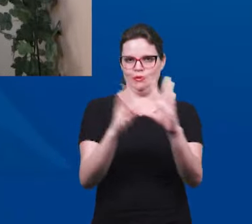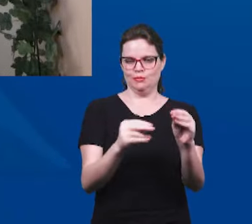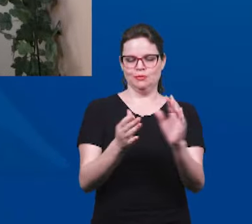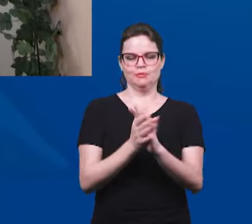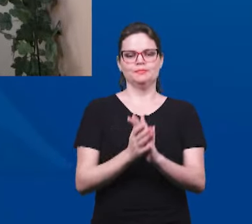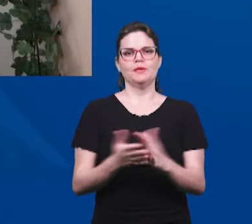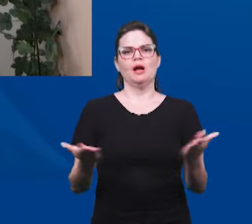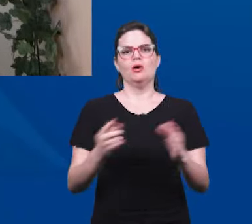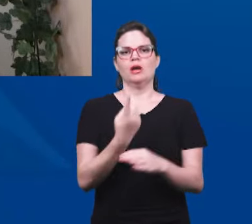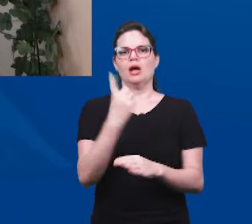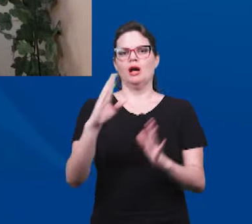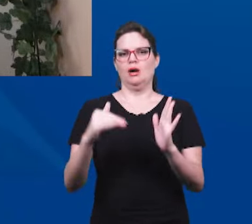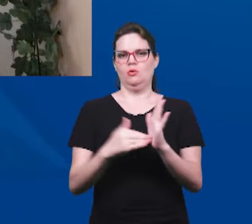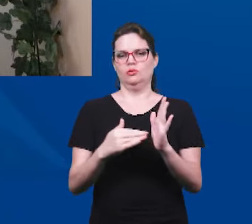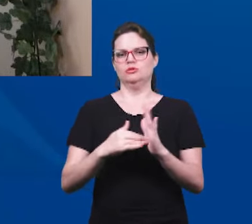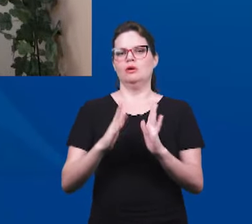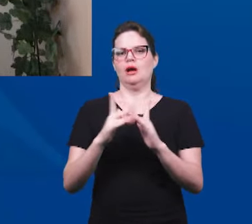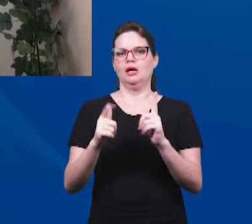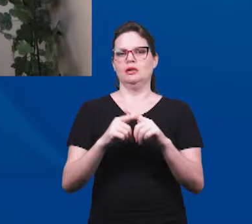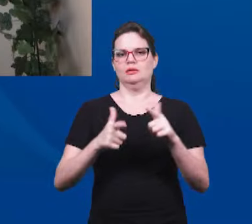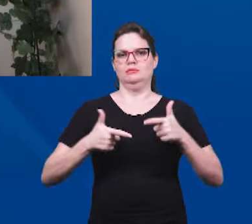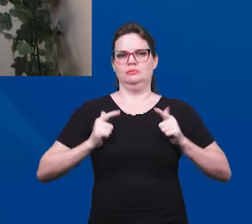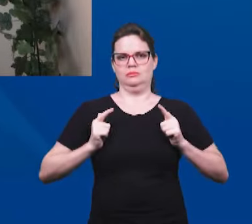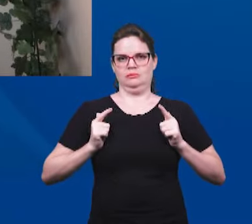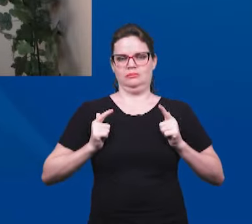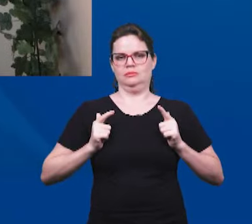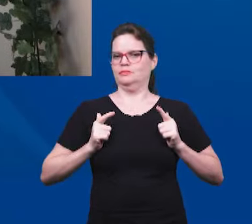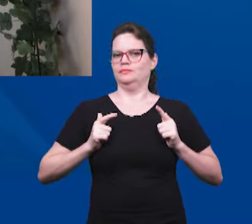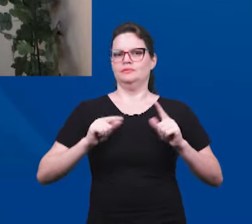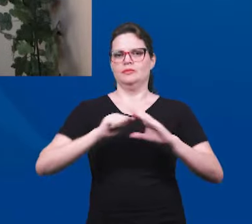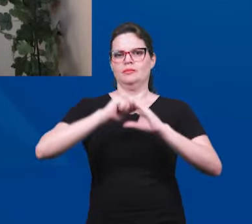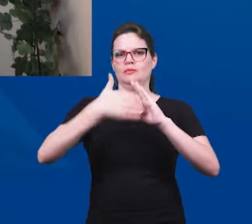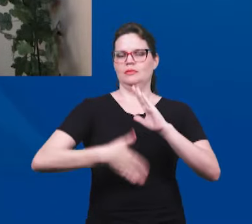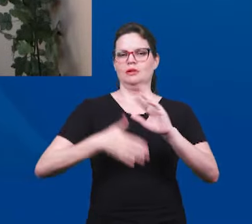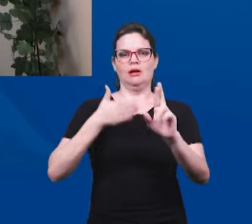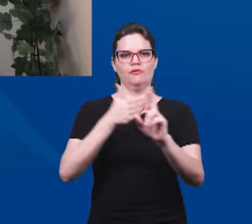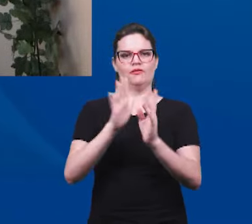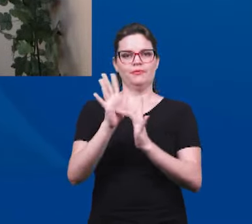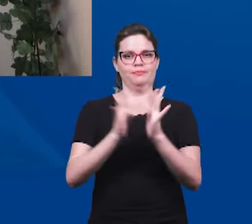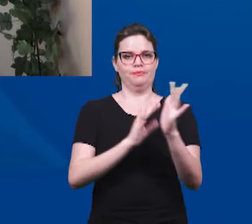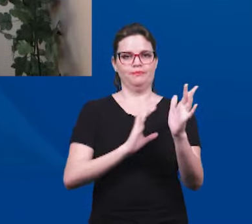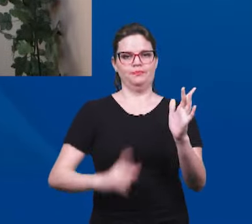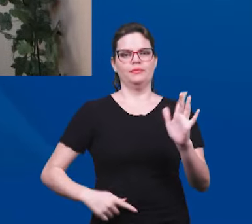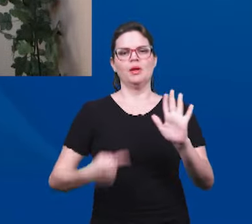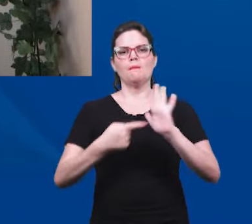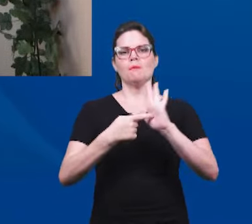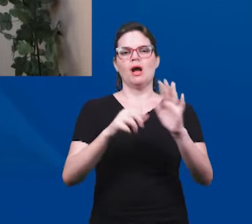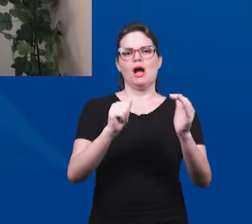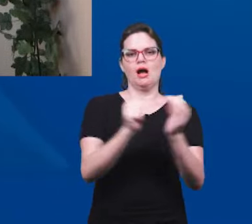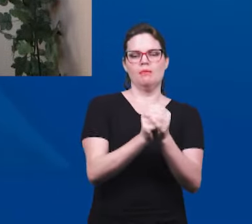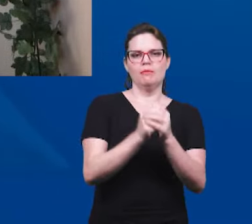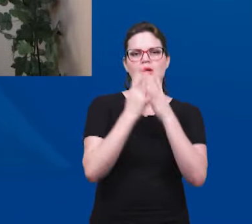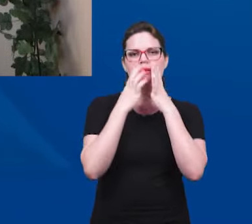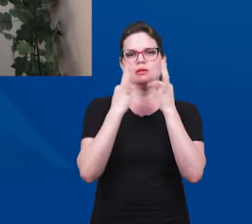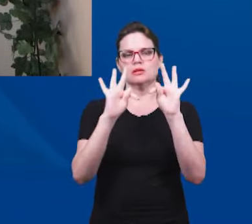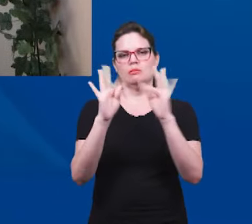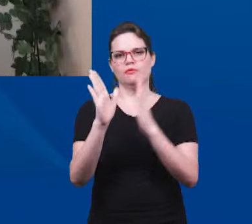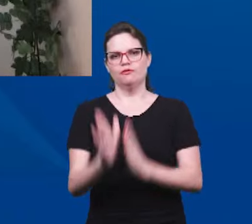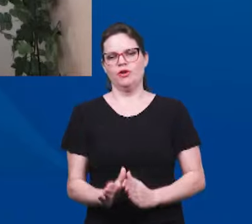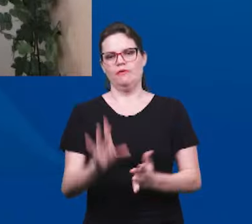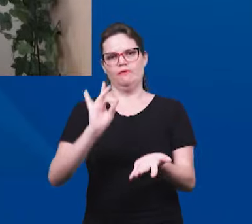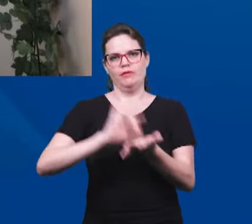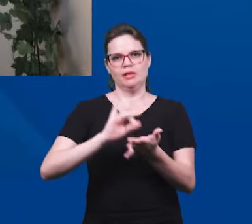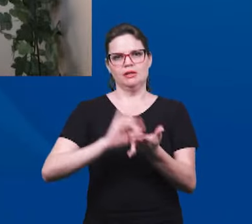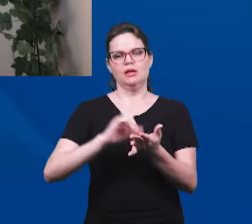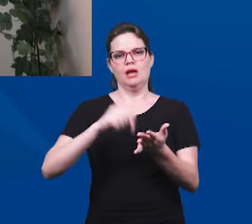da igreja de Laodicea o título glorioso é O Amém a testemunha fiel e verdadeira